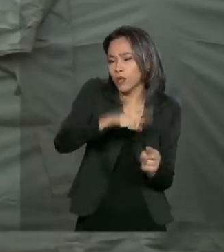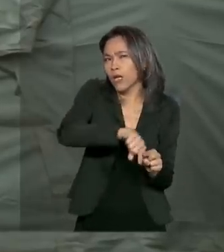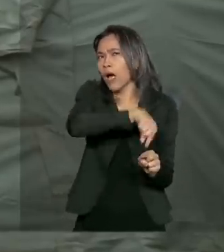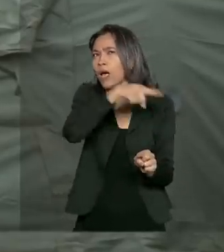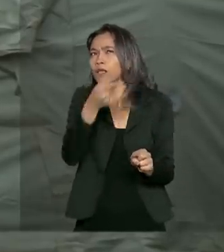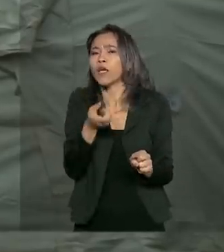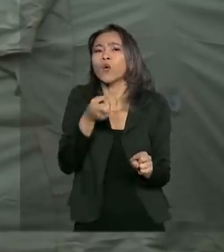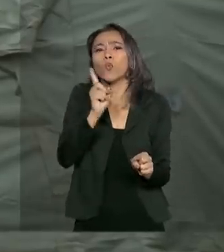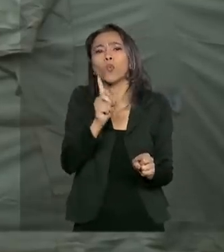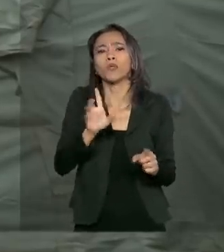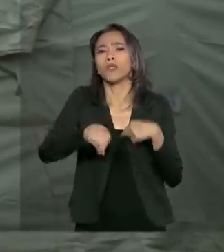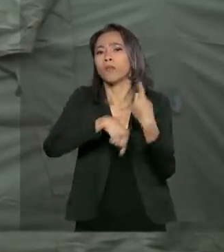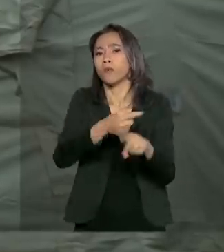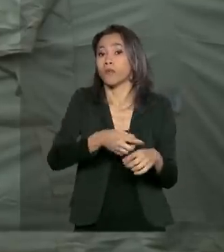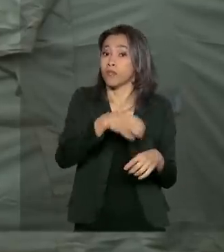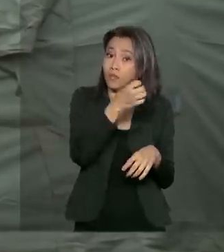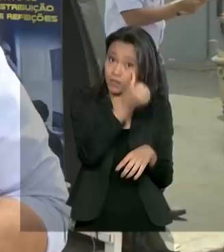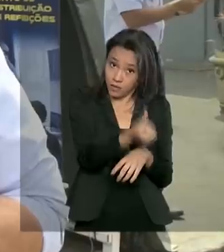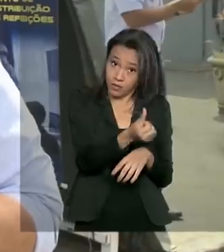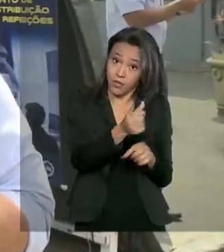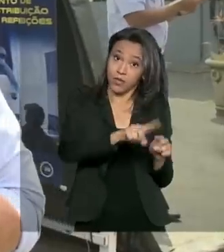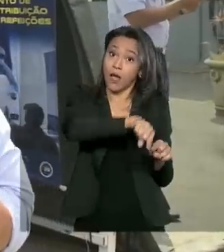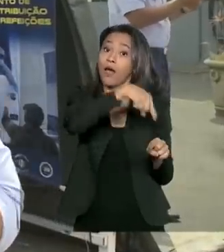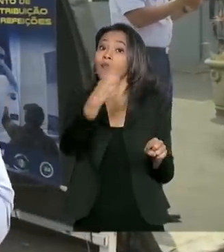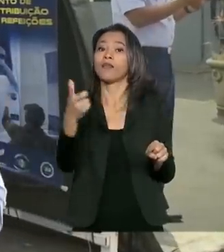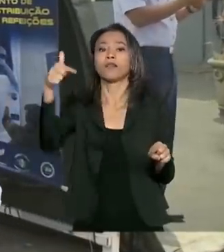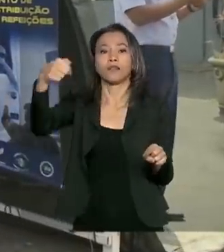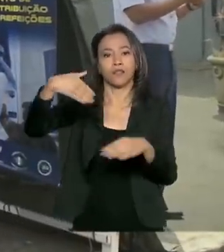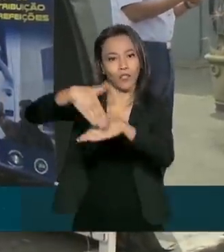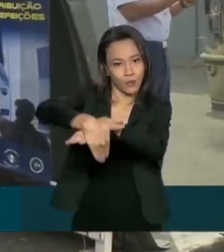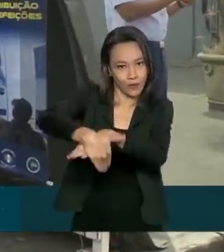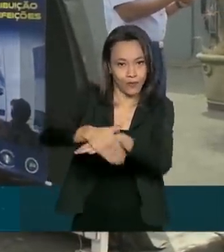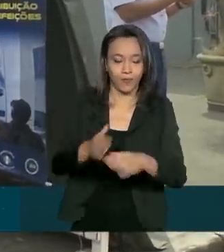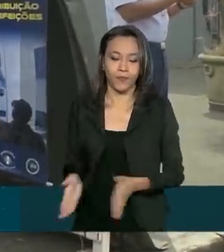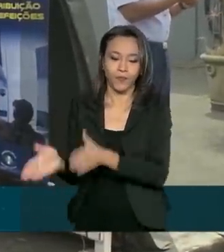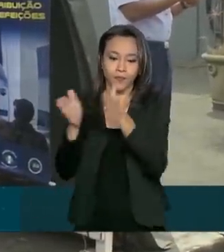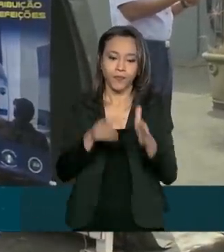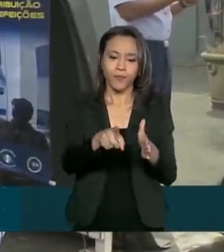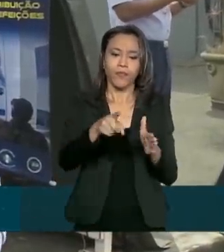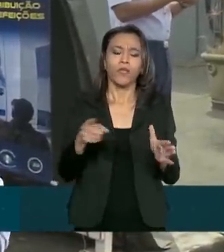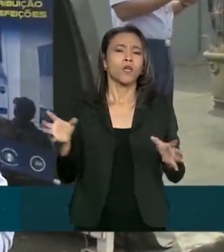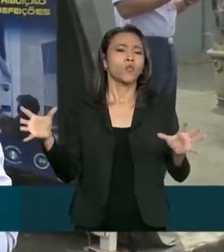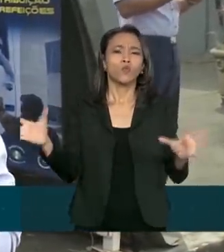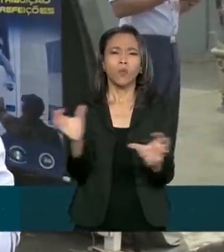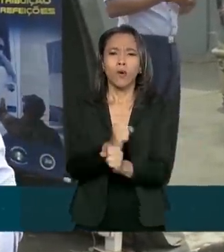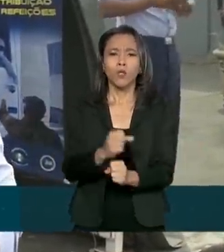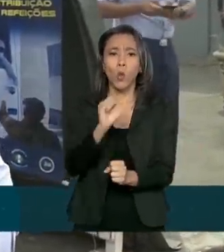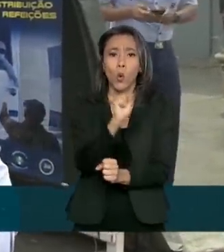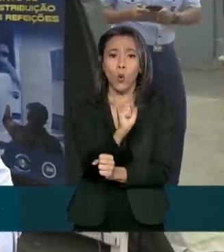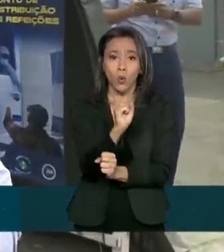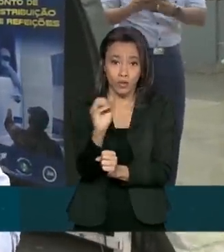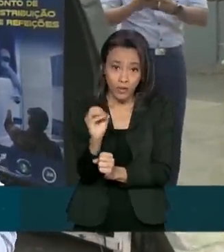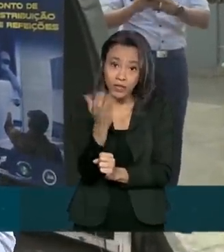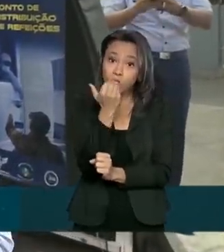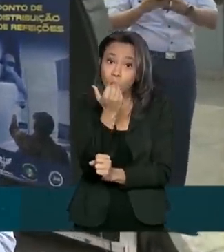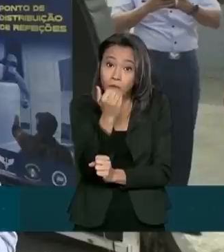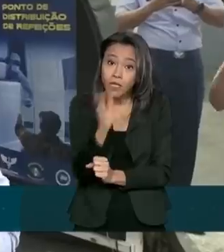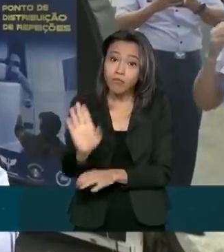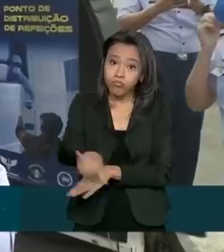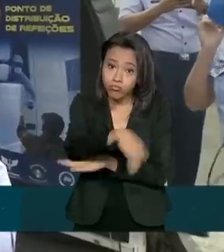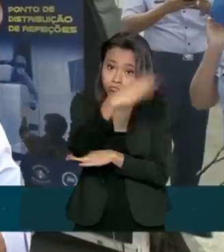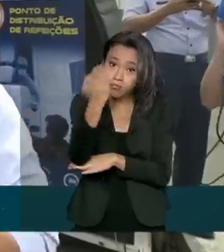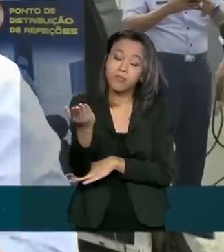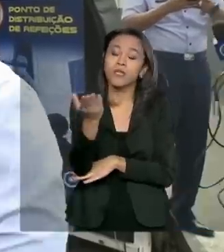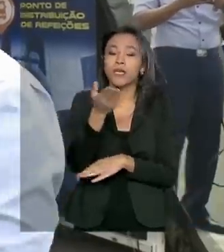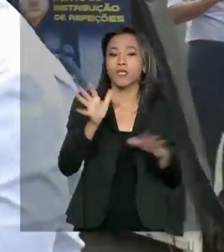depois das 18 às 19. Ao todo, os militares devem servir 800 refeições por dia, entre almoço